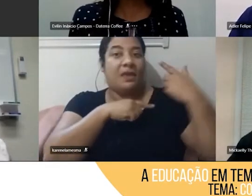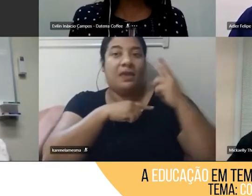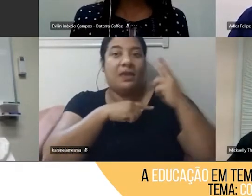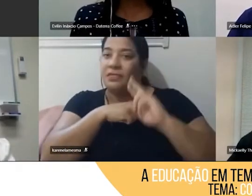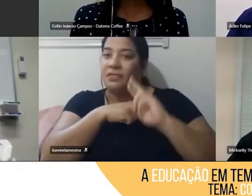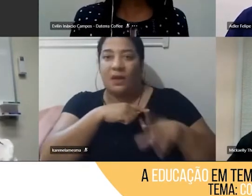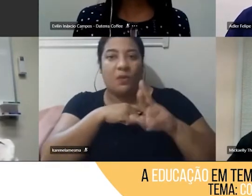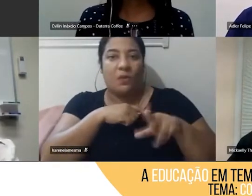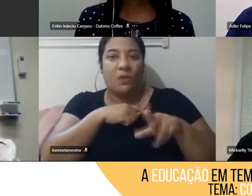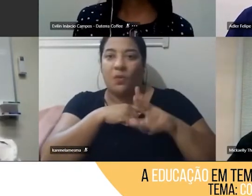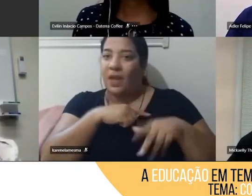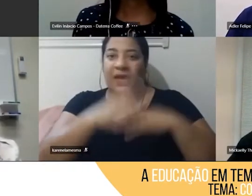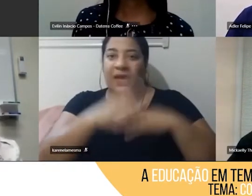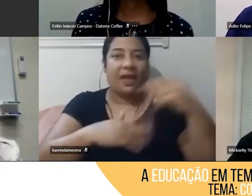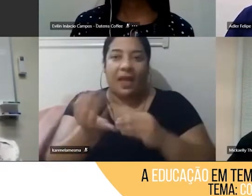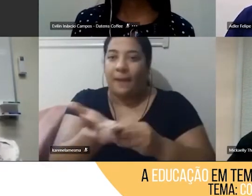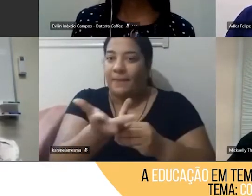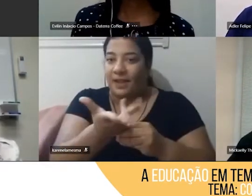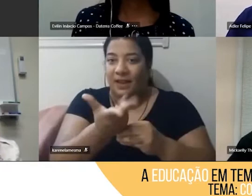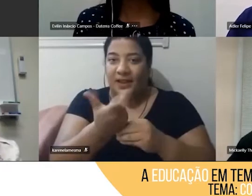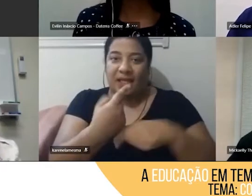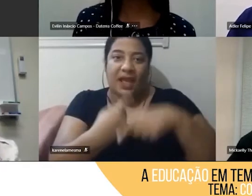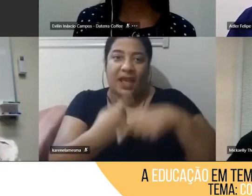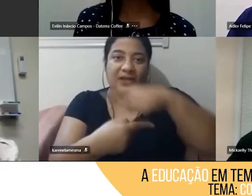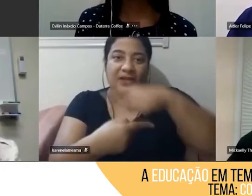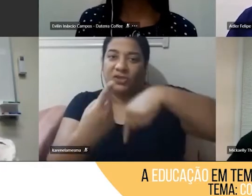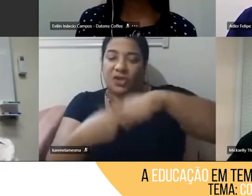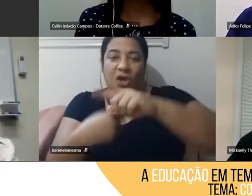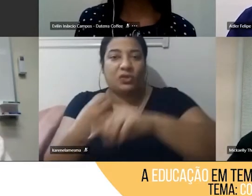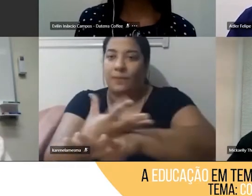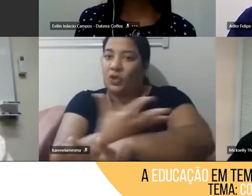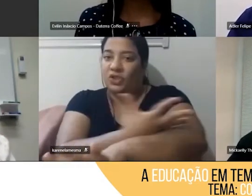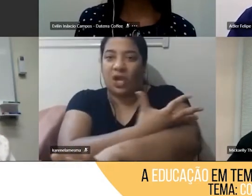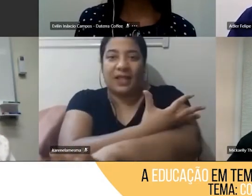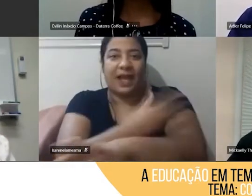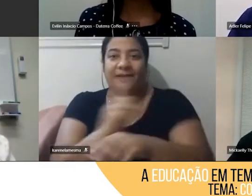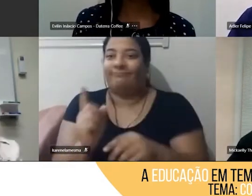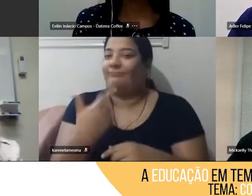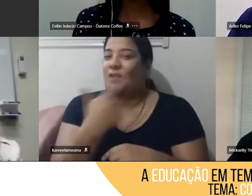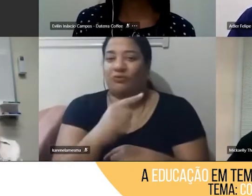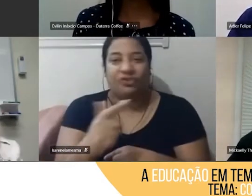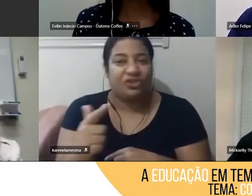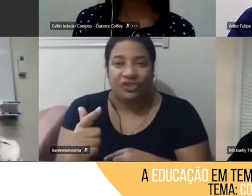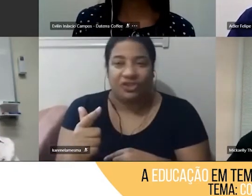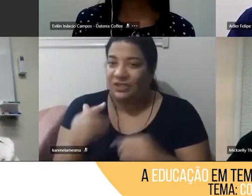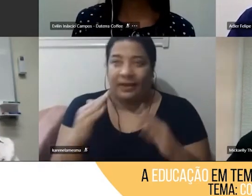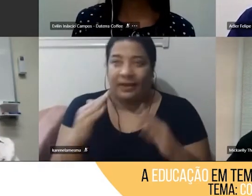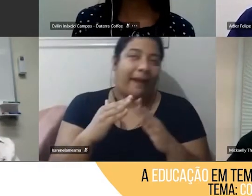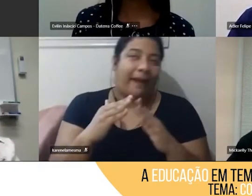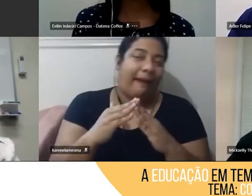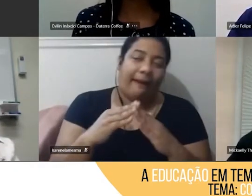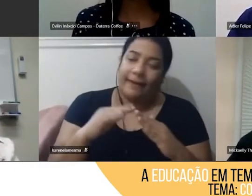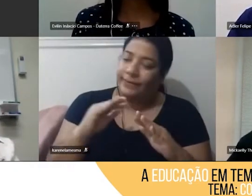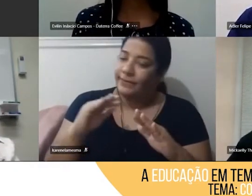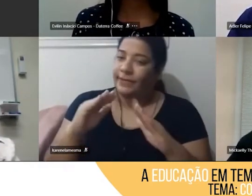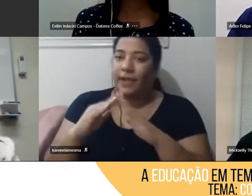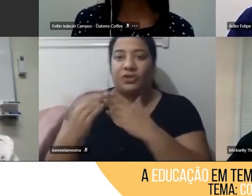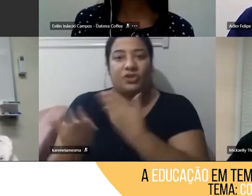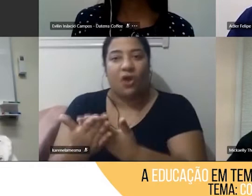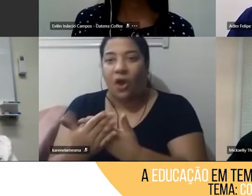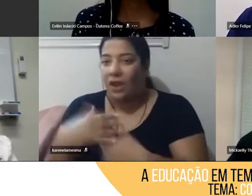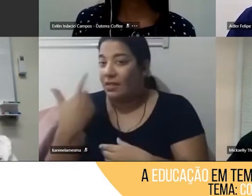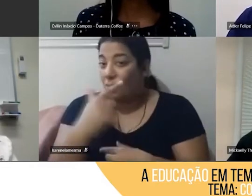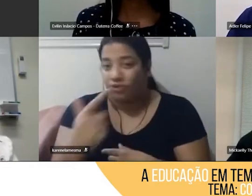as competências socioemocionais foram trabalhadas intencionalmente em casa ou na escola. Na verdade, nós